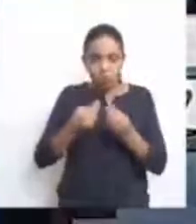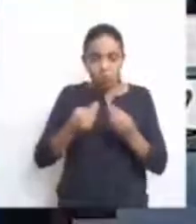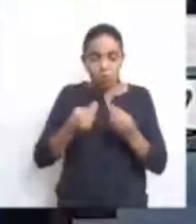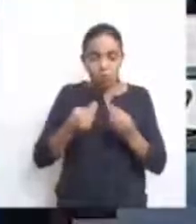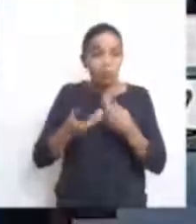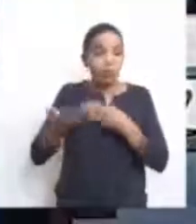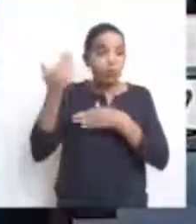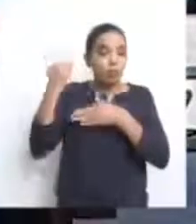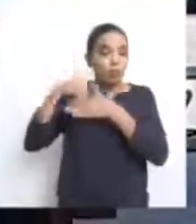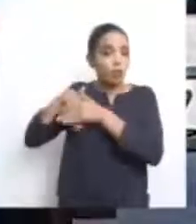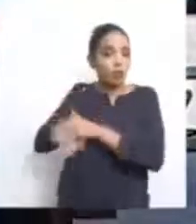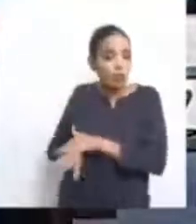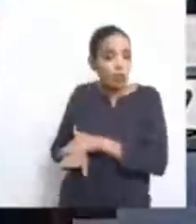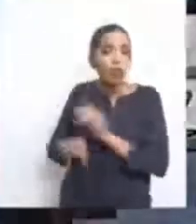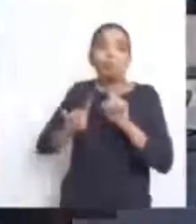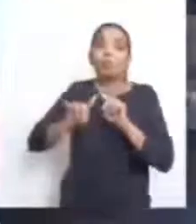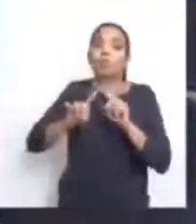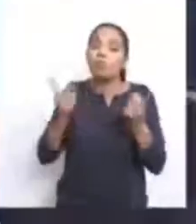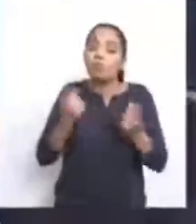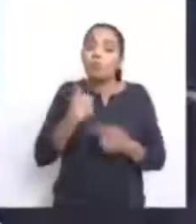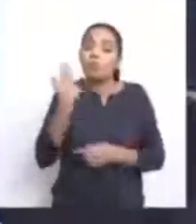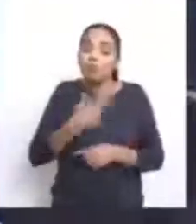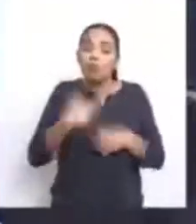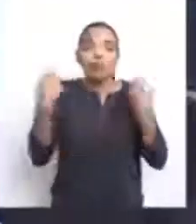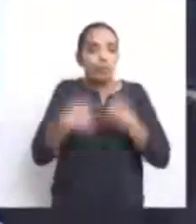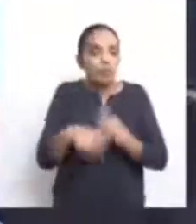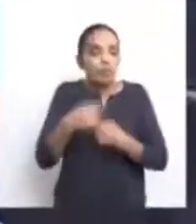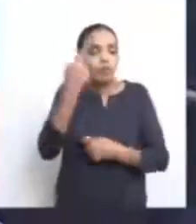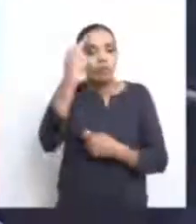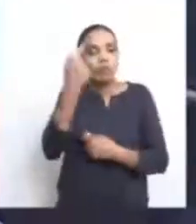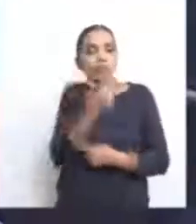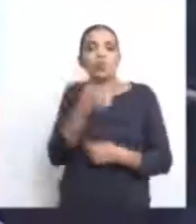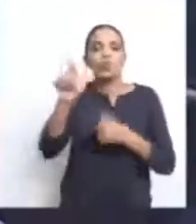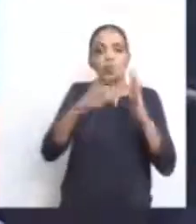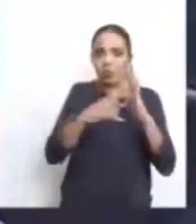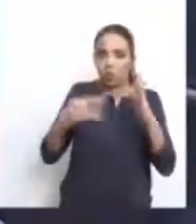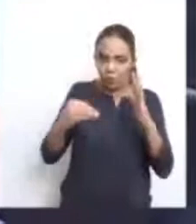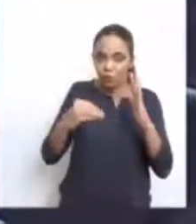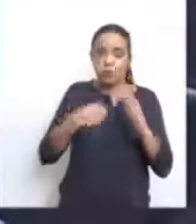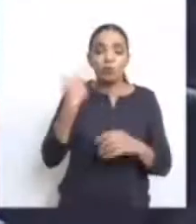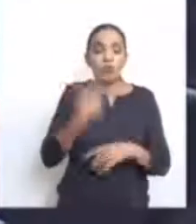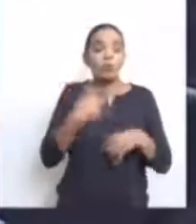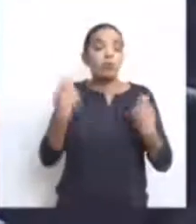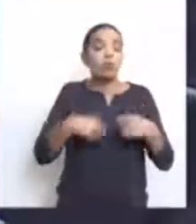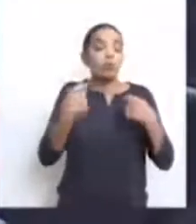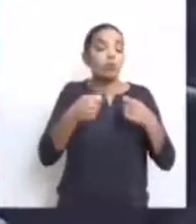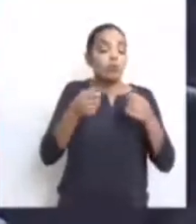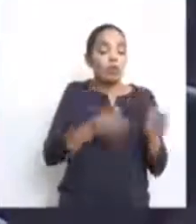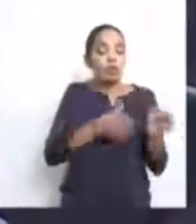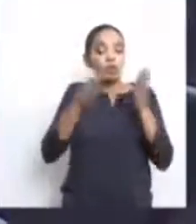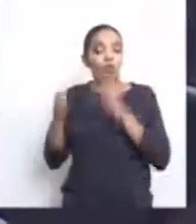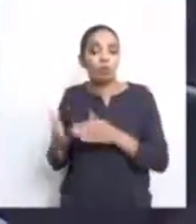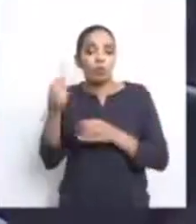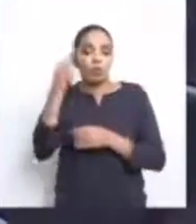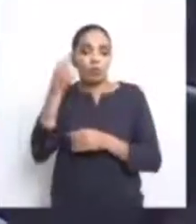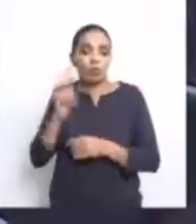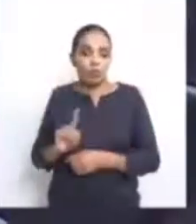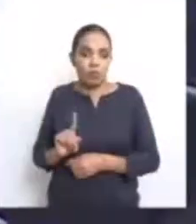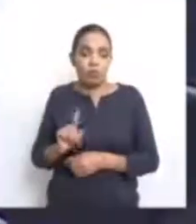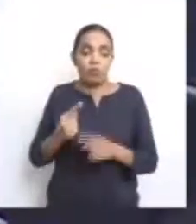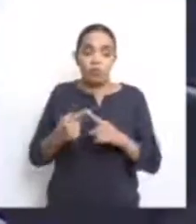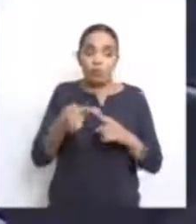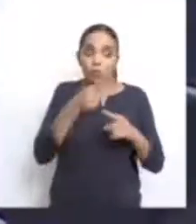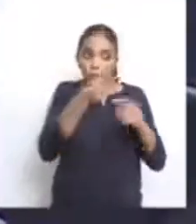vamos enterrar. Mas nós precisamos partir de um outro modelo. Nós temos que pensar fora da caixa. Esse modelo que a